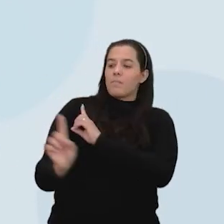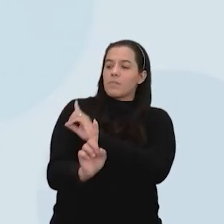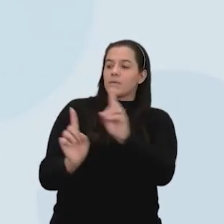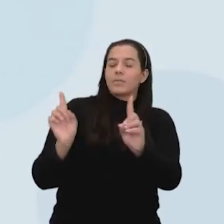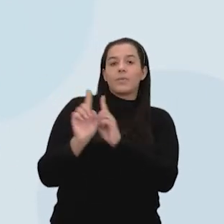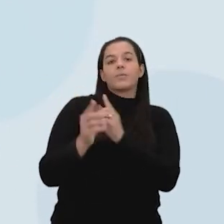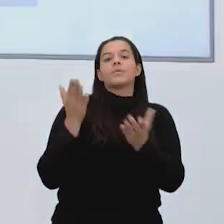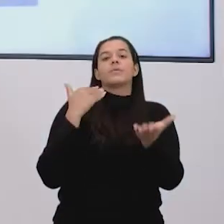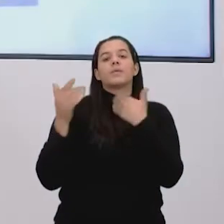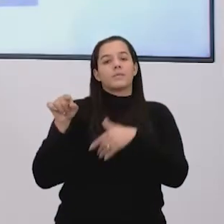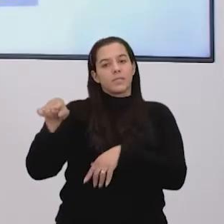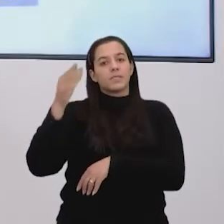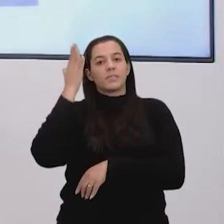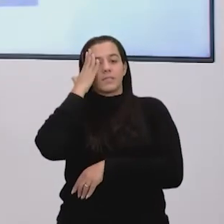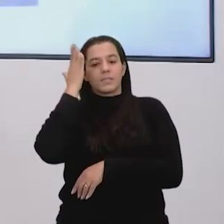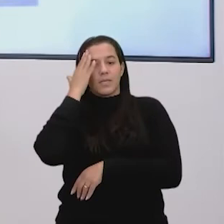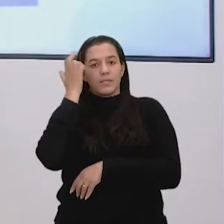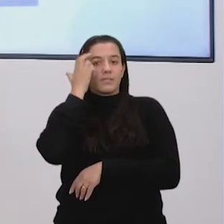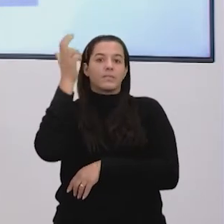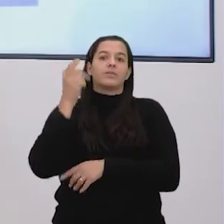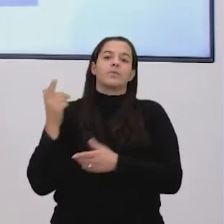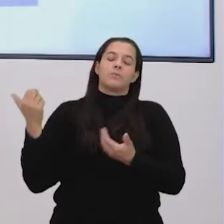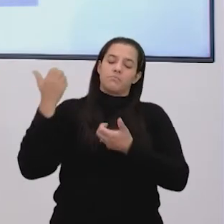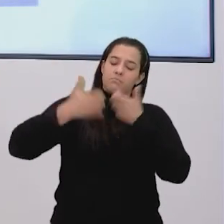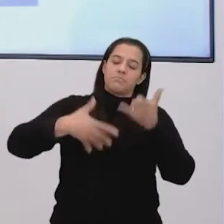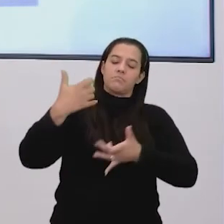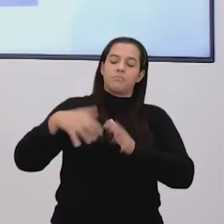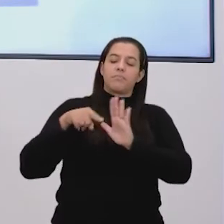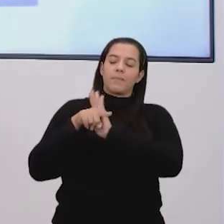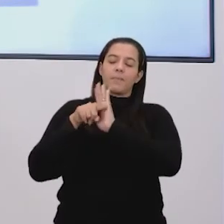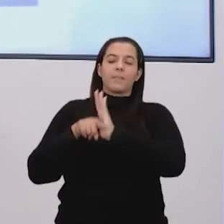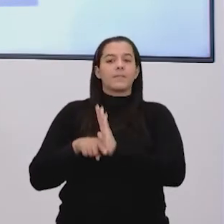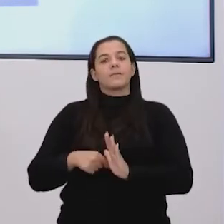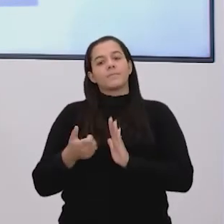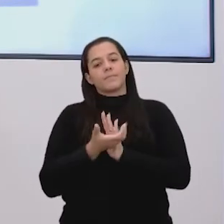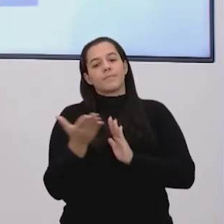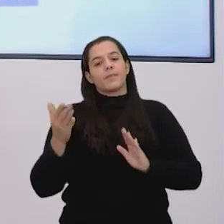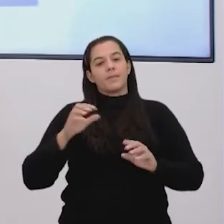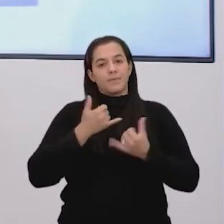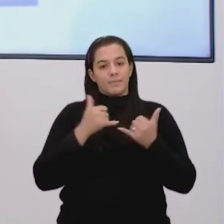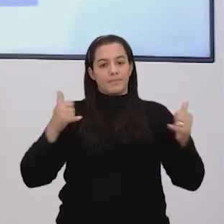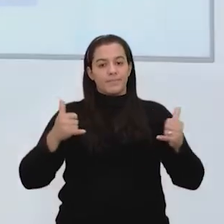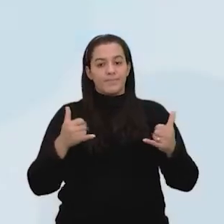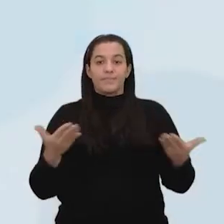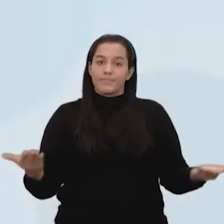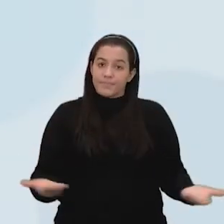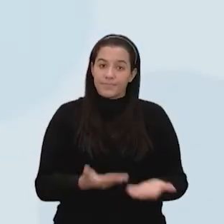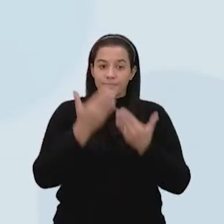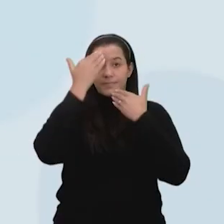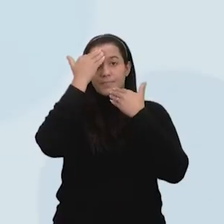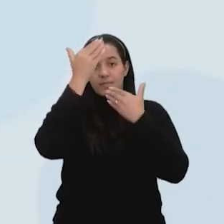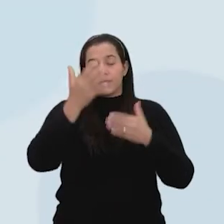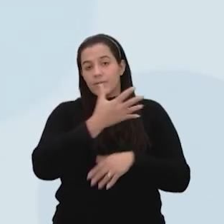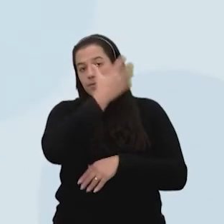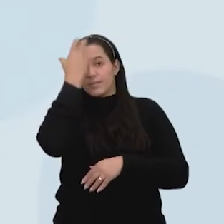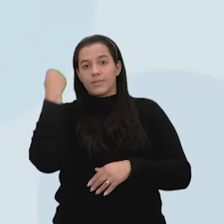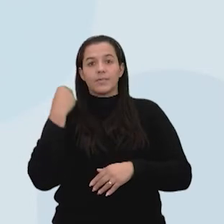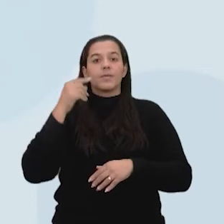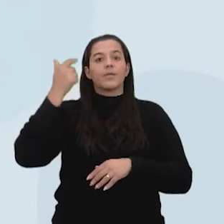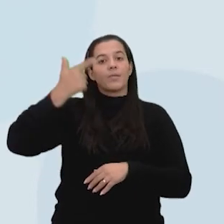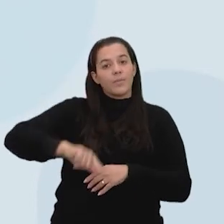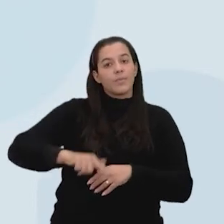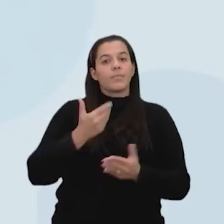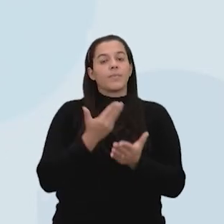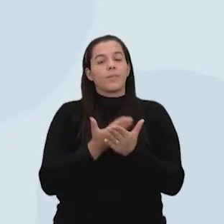mais que a gente puder saber aí, pesquisar sobre essa fonte energética. Eu quero agradecer, não se esqueça que a gente tem